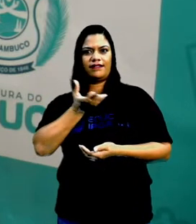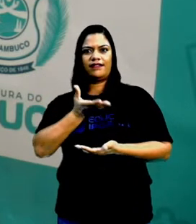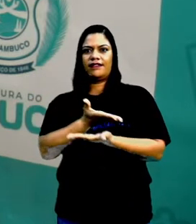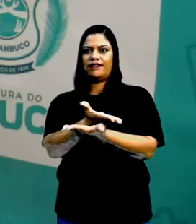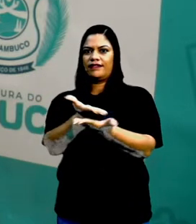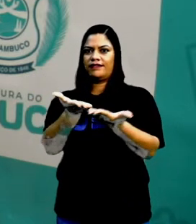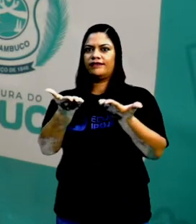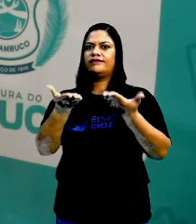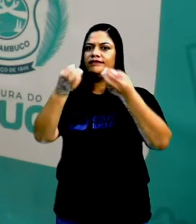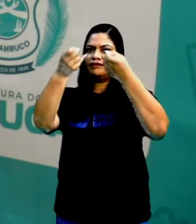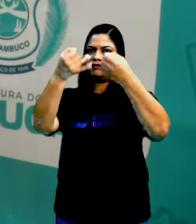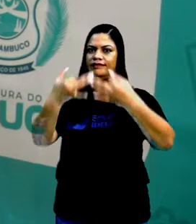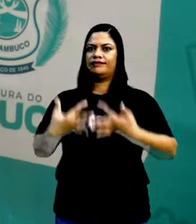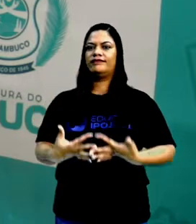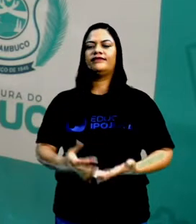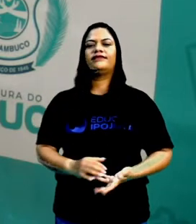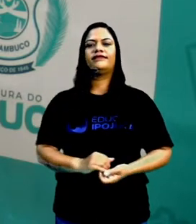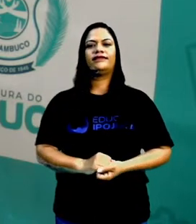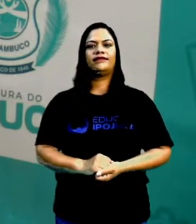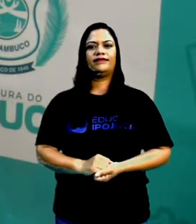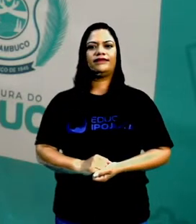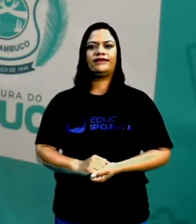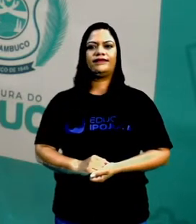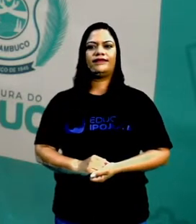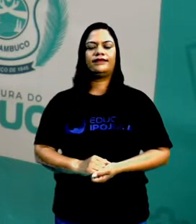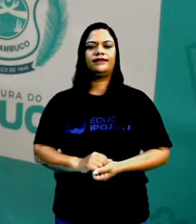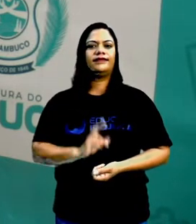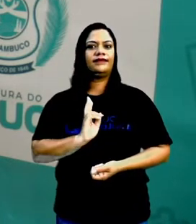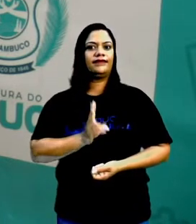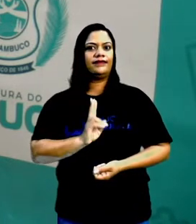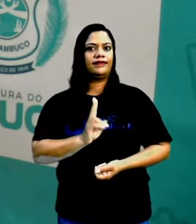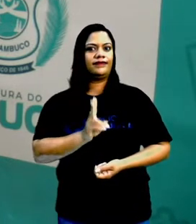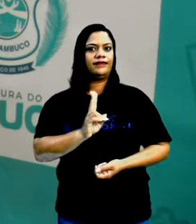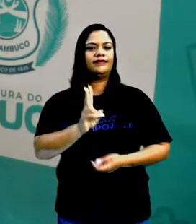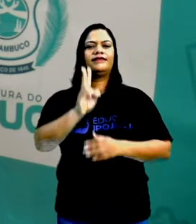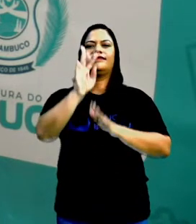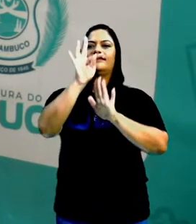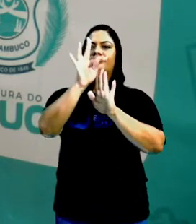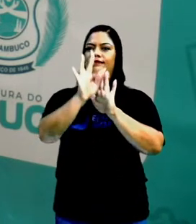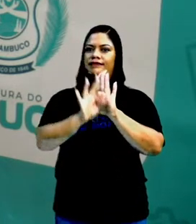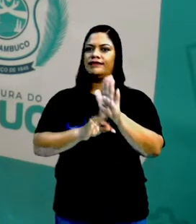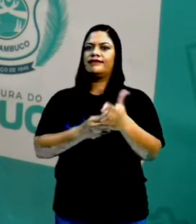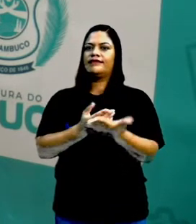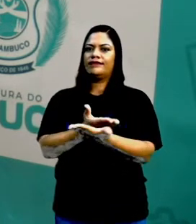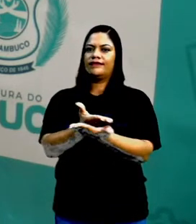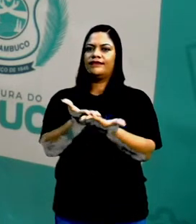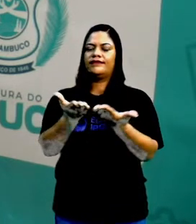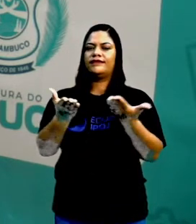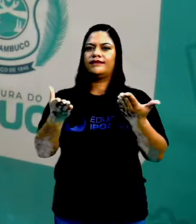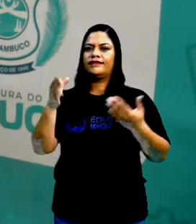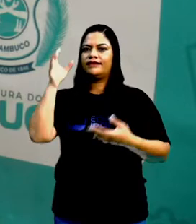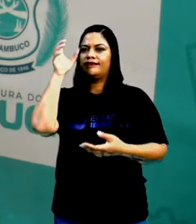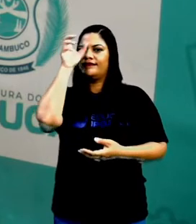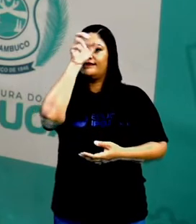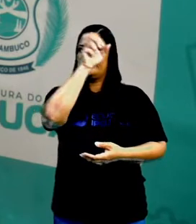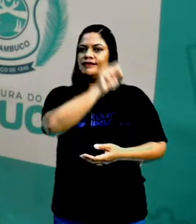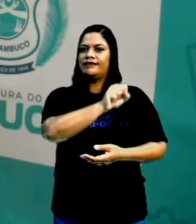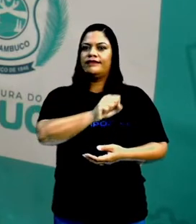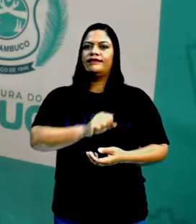lhe falar Sempre vem aquele texto Para que você compreenda